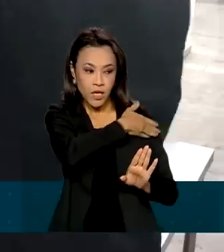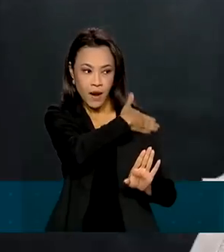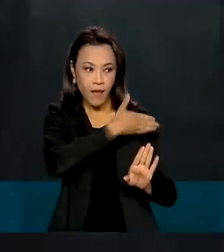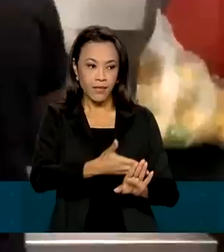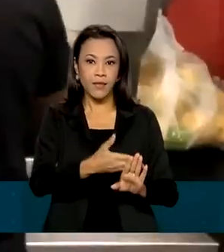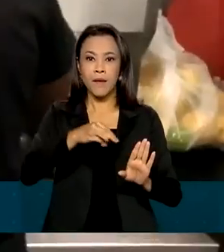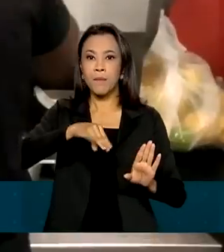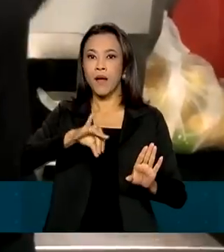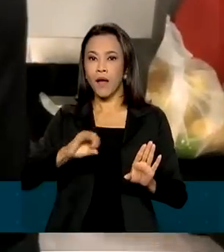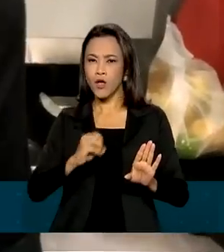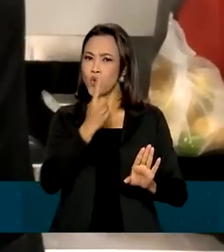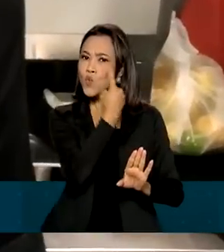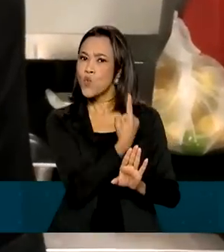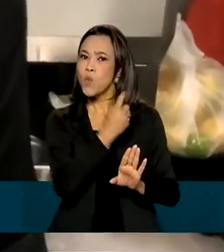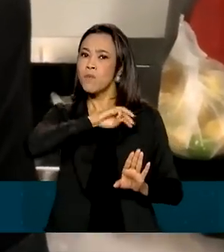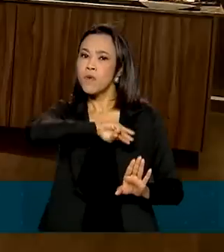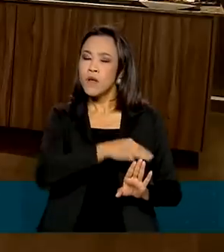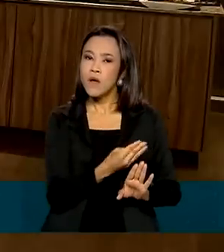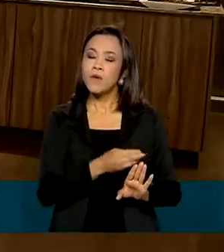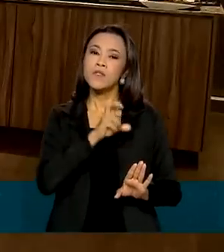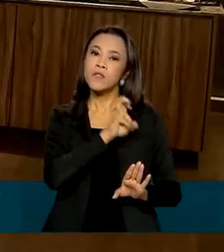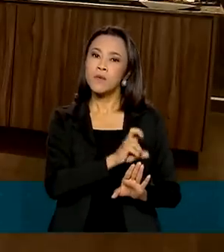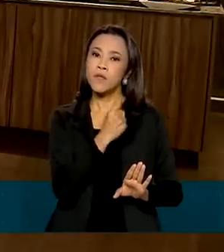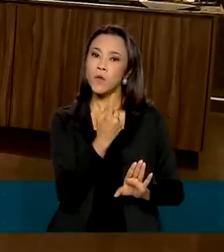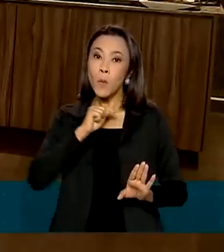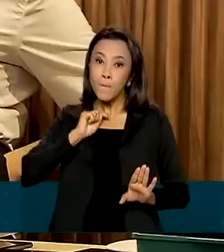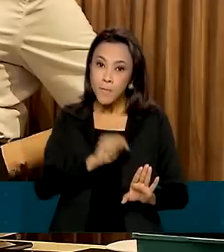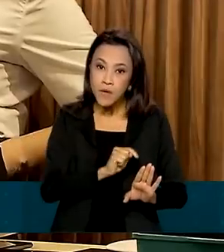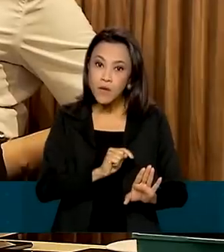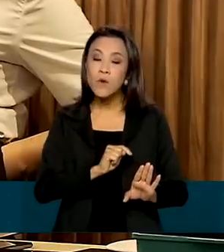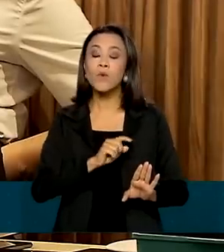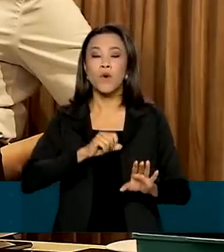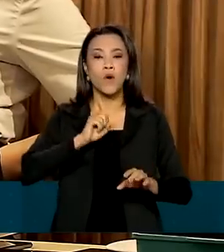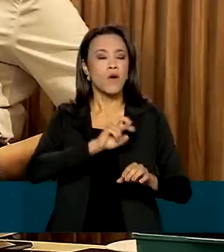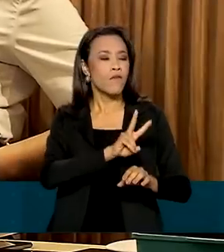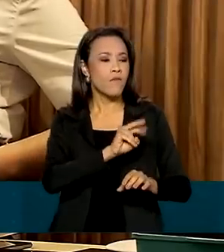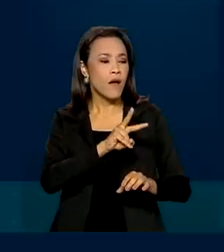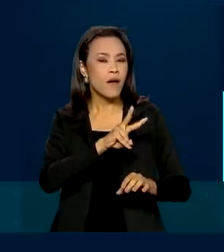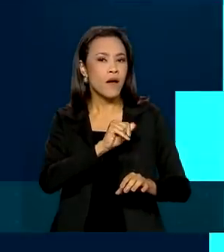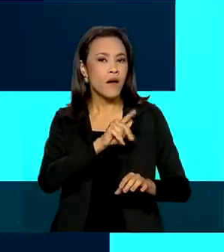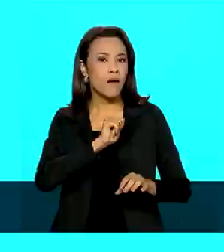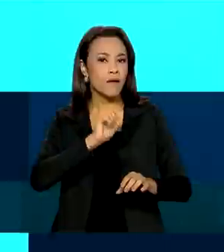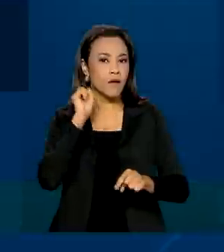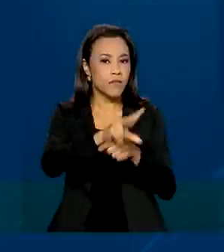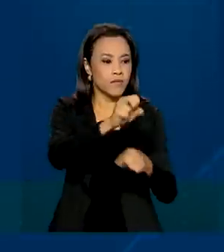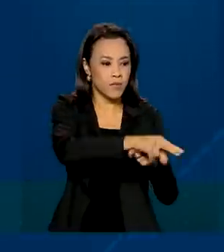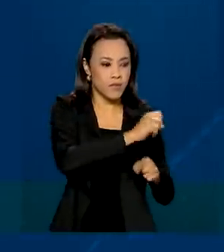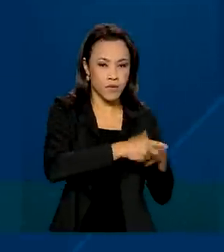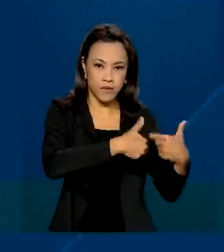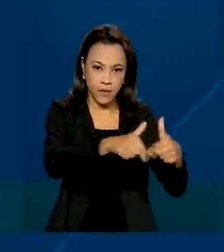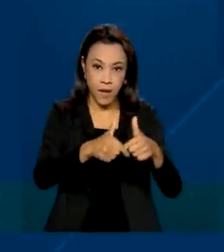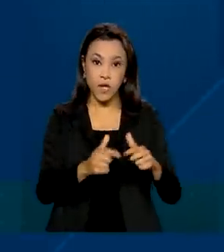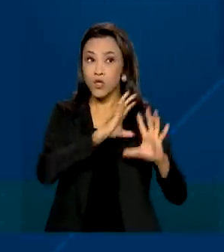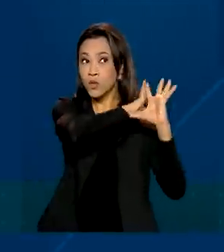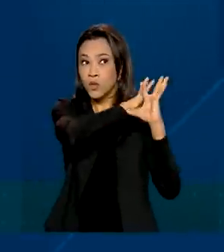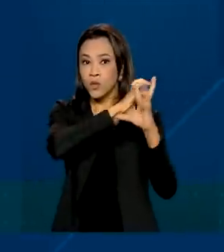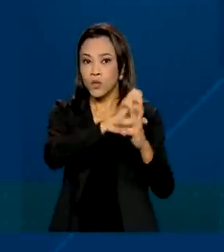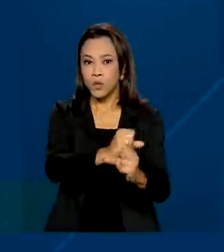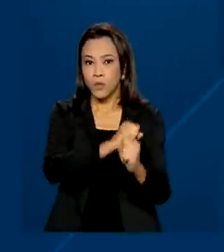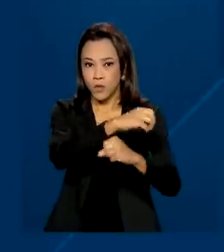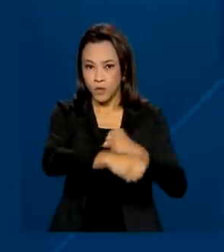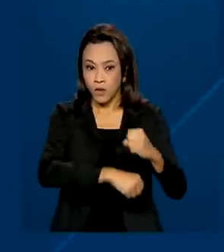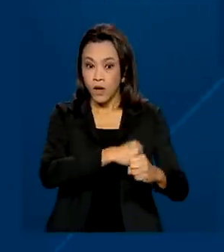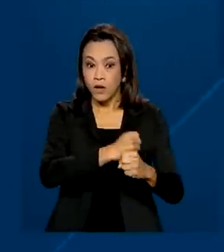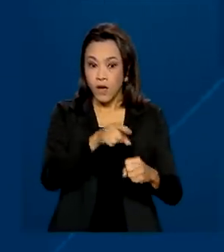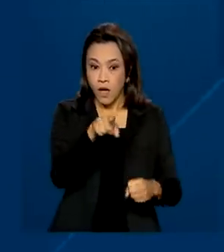já são 1 milhão e 51 mil novos postos formais de trabalho. No acumulado do ano, o setor de